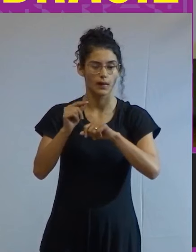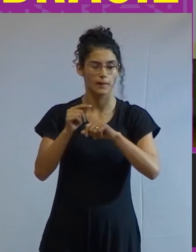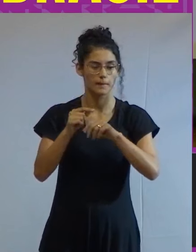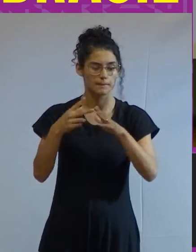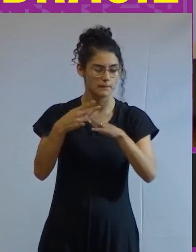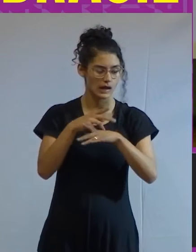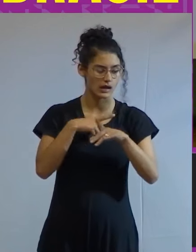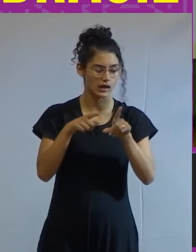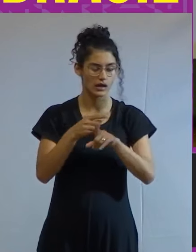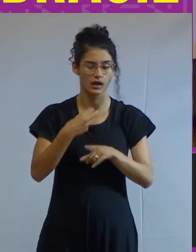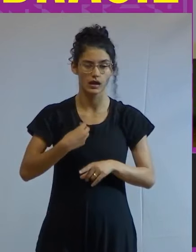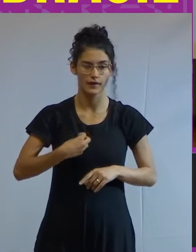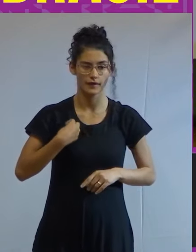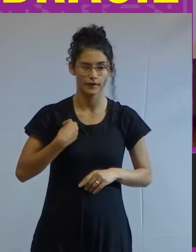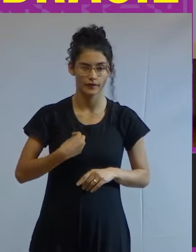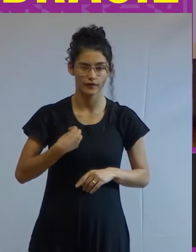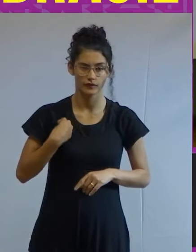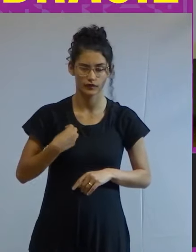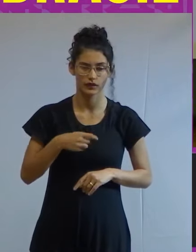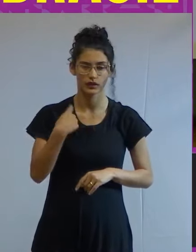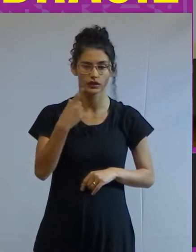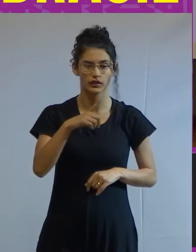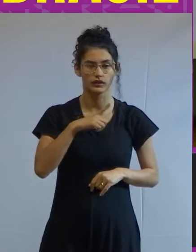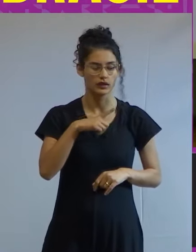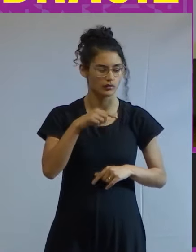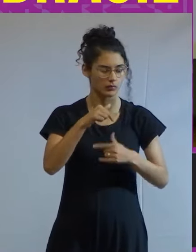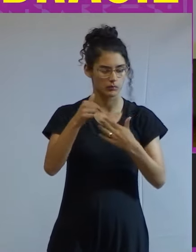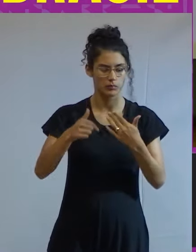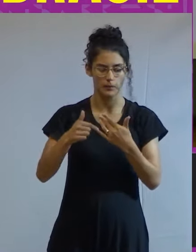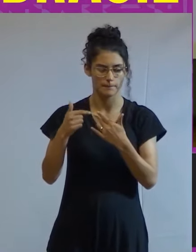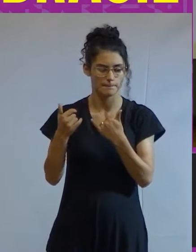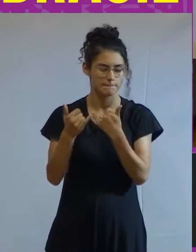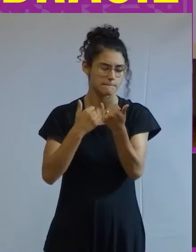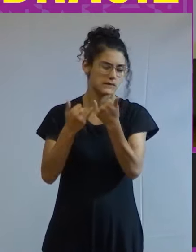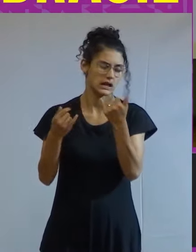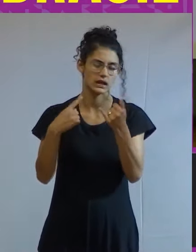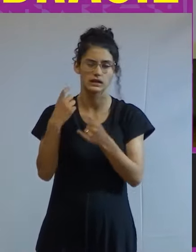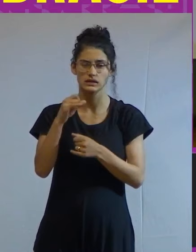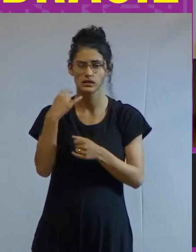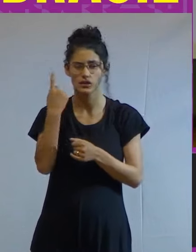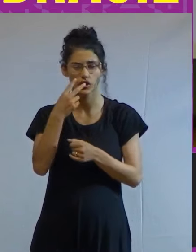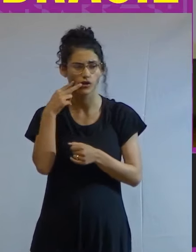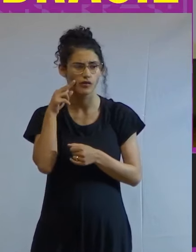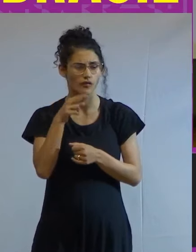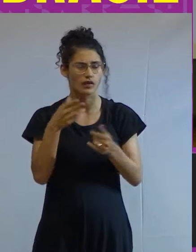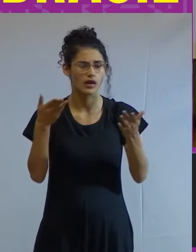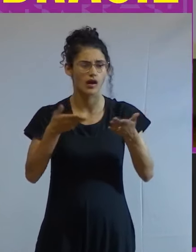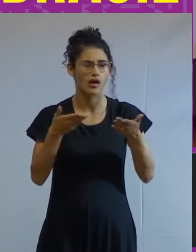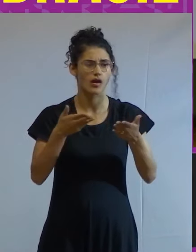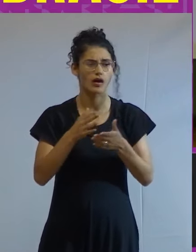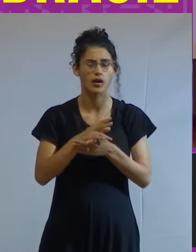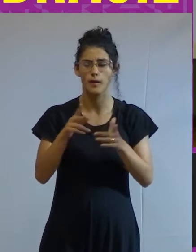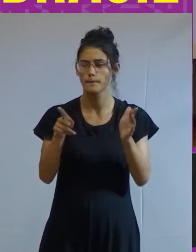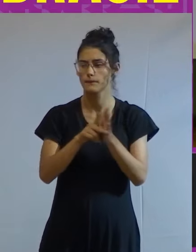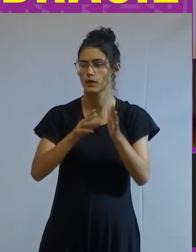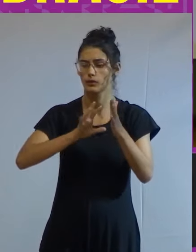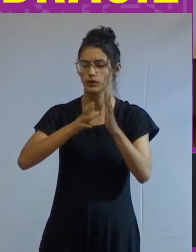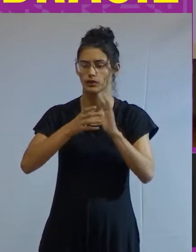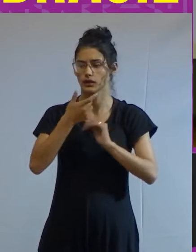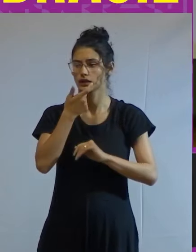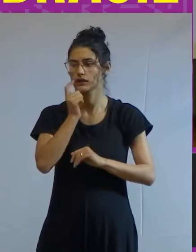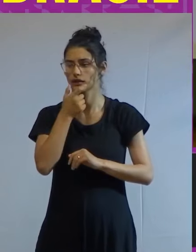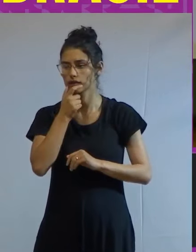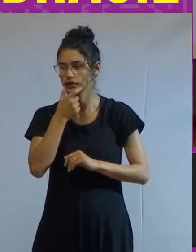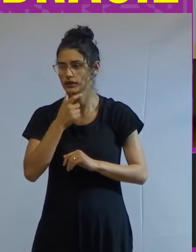existentes a gente tem alguma coisa um pouco mais mitigada porque se a gente olhar para o Partido Trabalhista Inglês